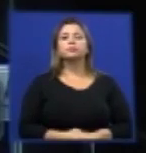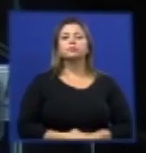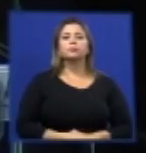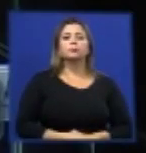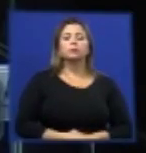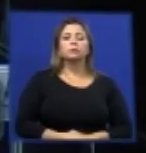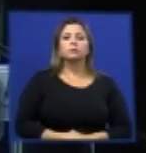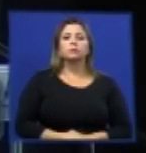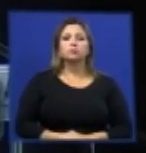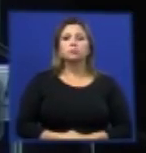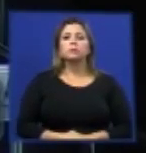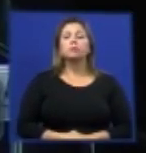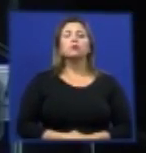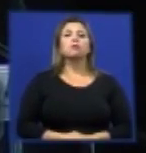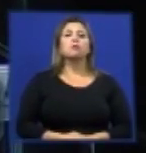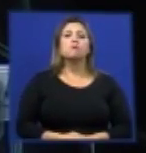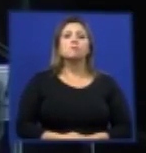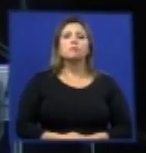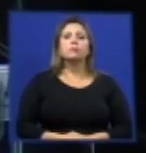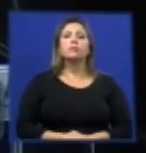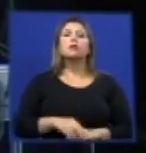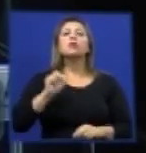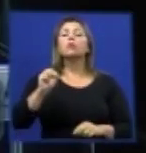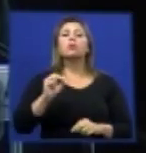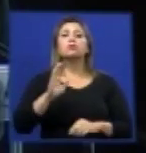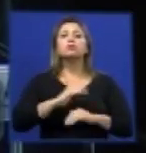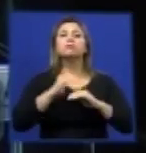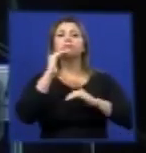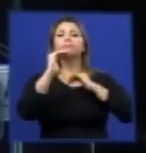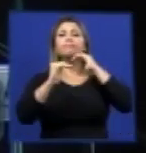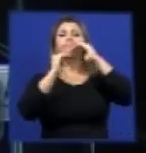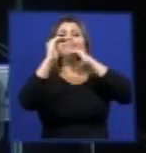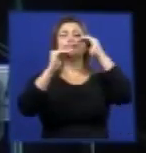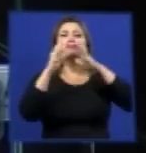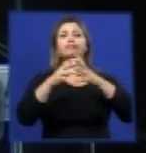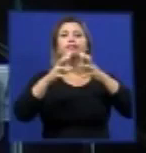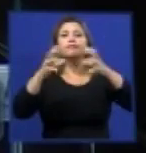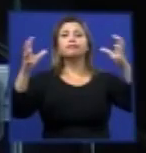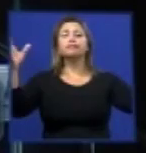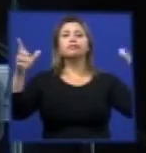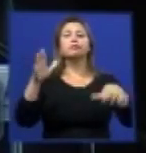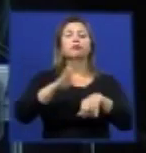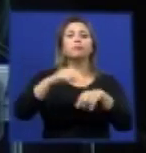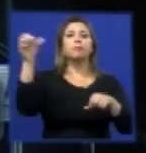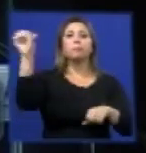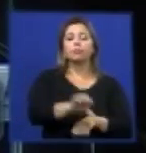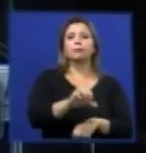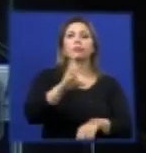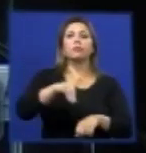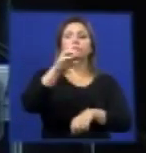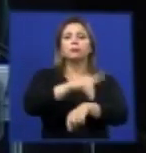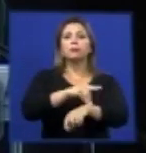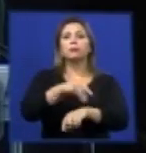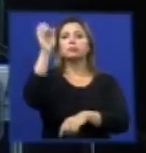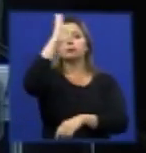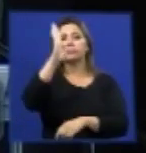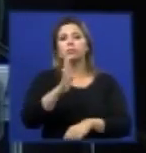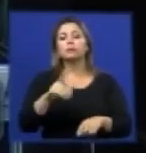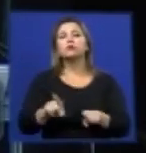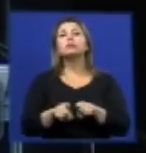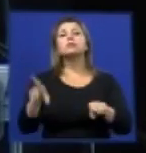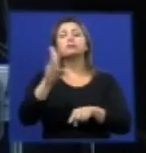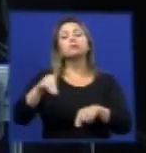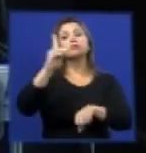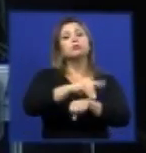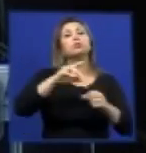bem o que que determina a expansão da dengue no Brasil e eu poderia até ir mais além um pouquinho a expansão da dengue no mundo primeiro